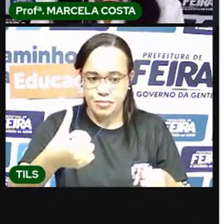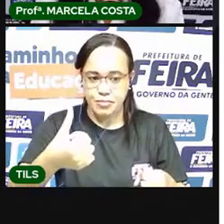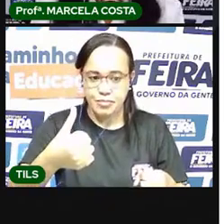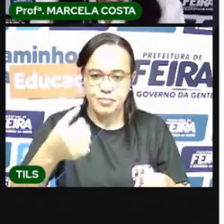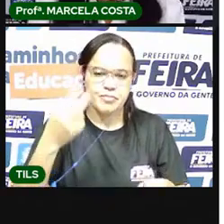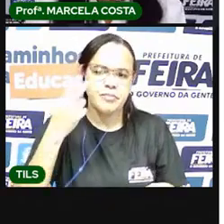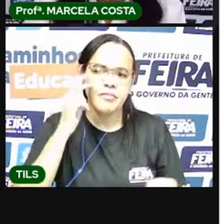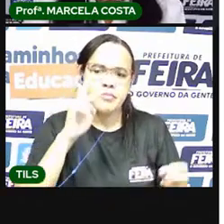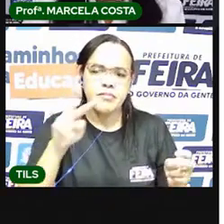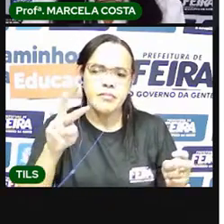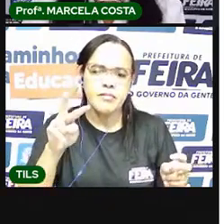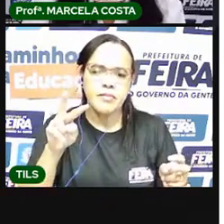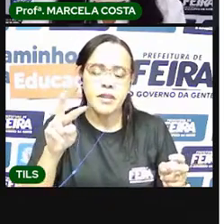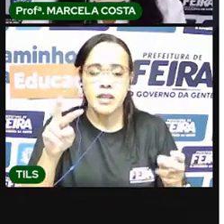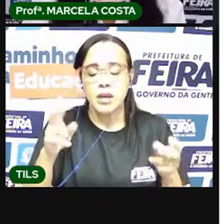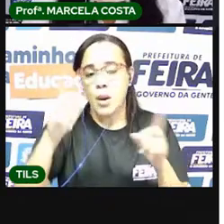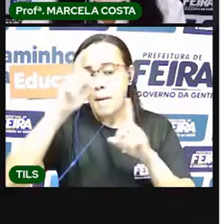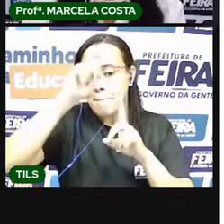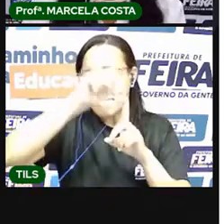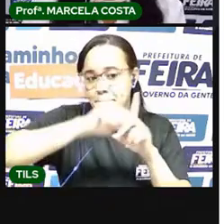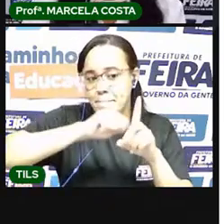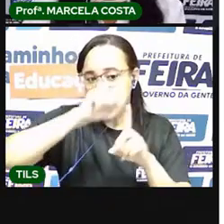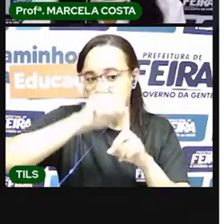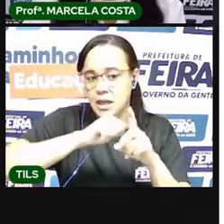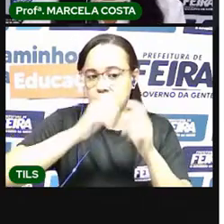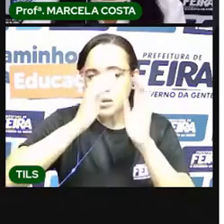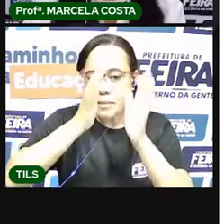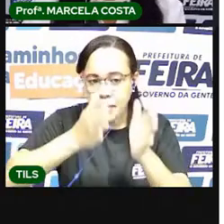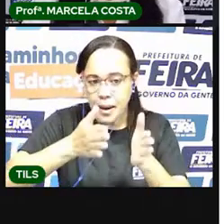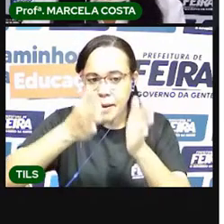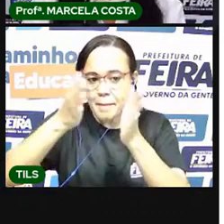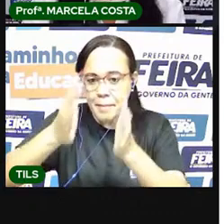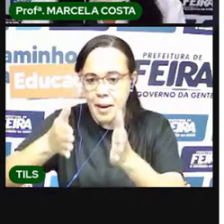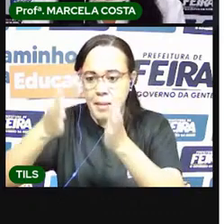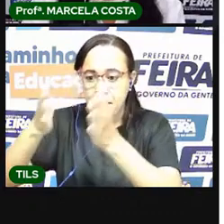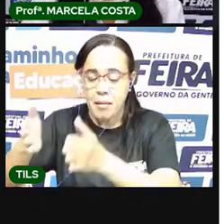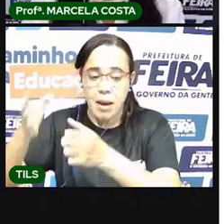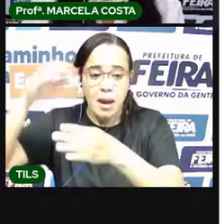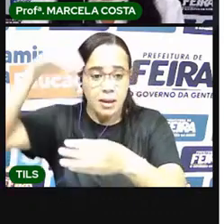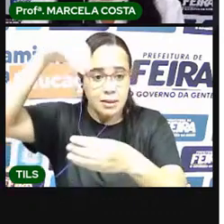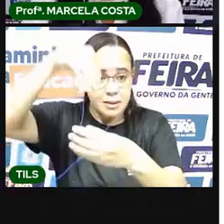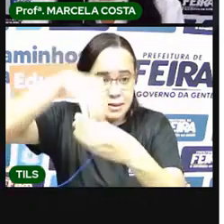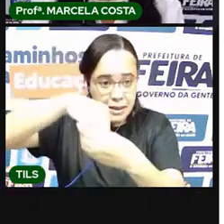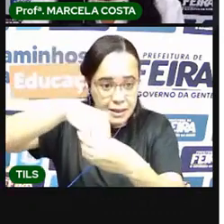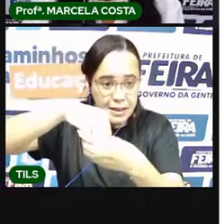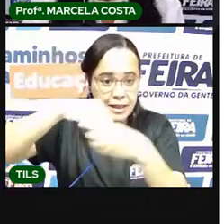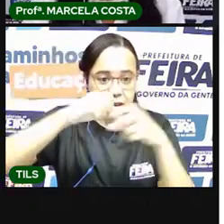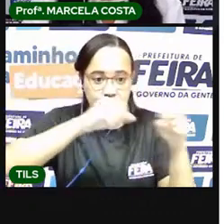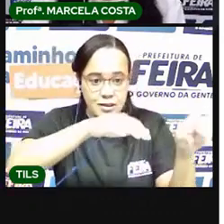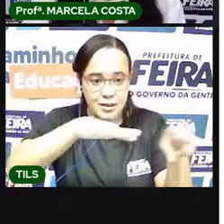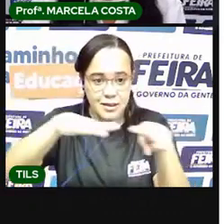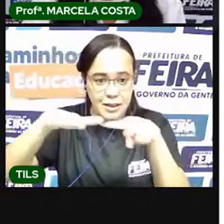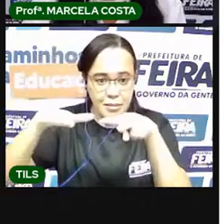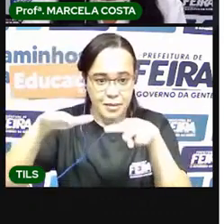Observe que o mês tá organizado em semanas Então, logo vejo aqui